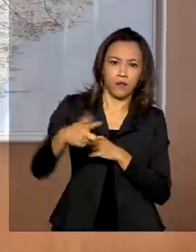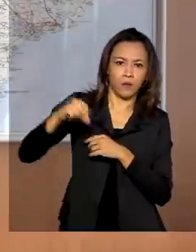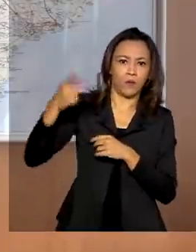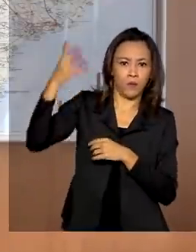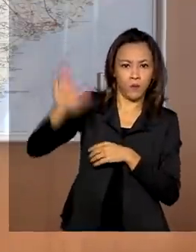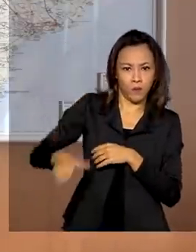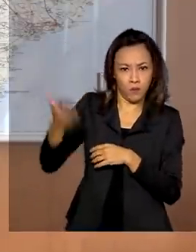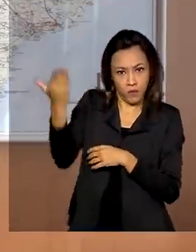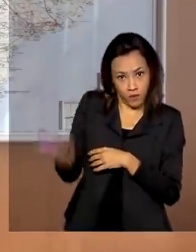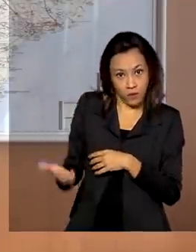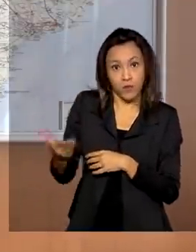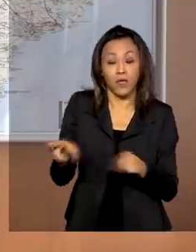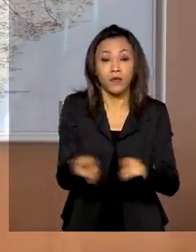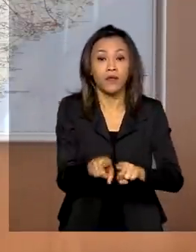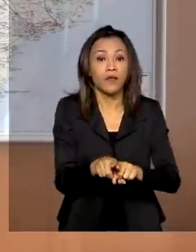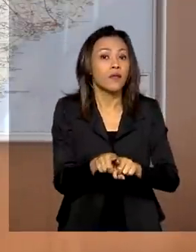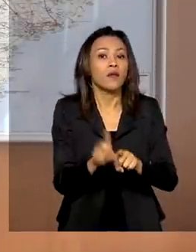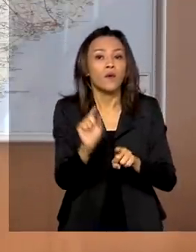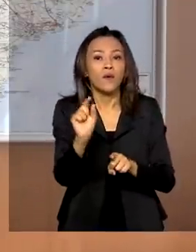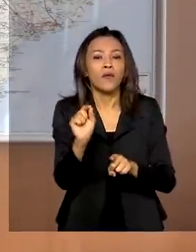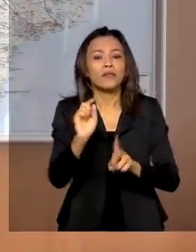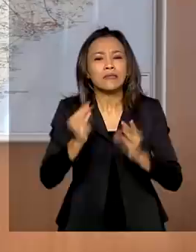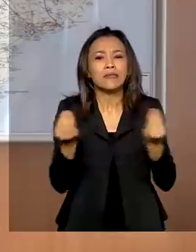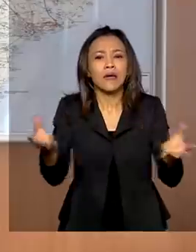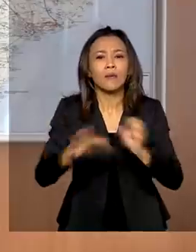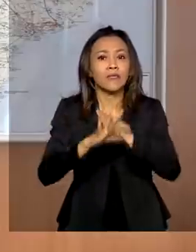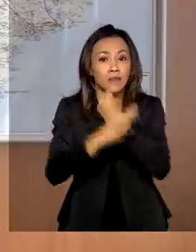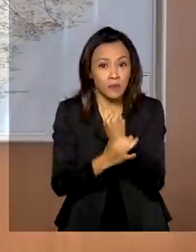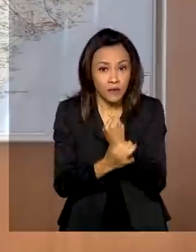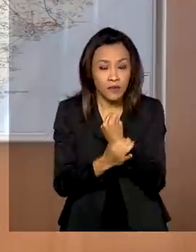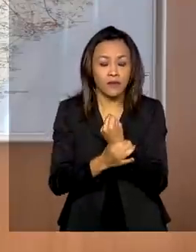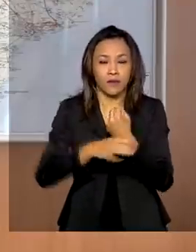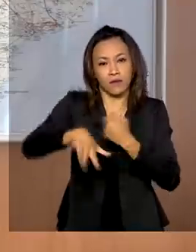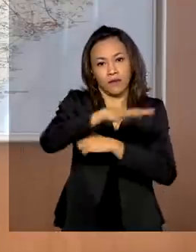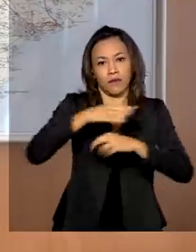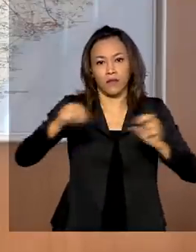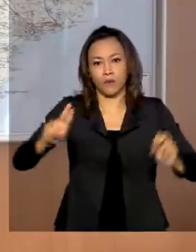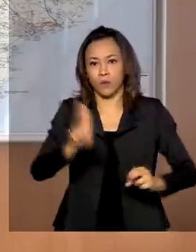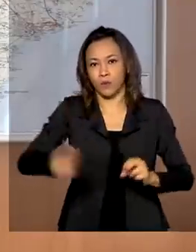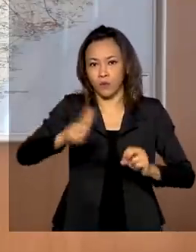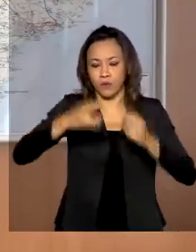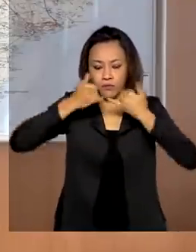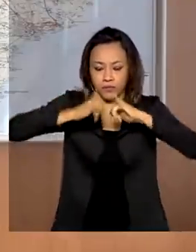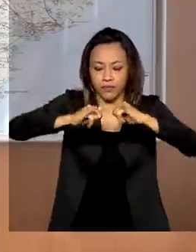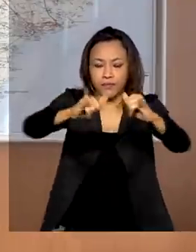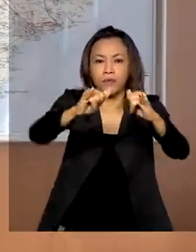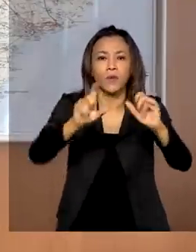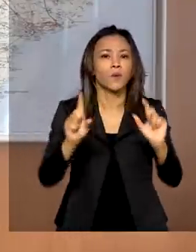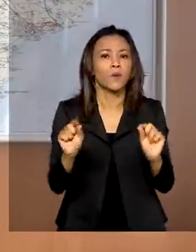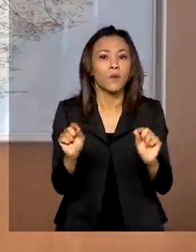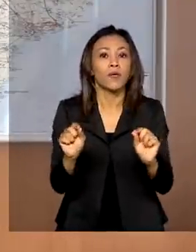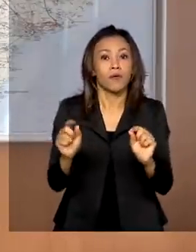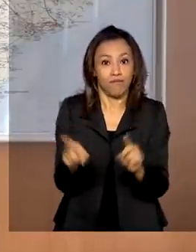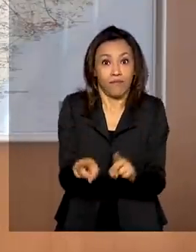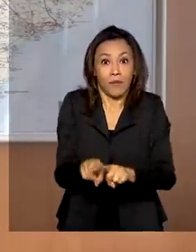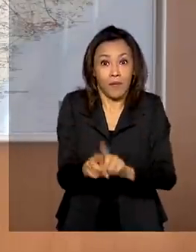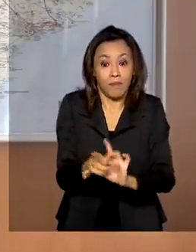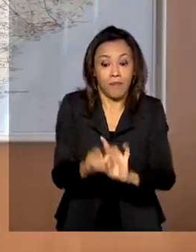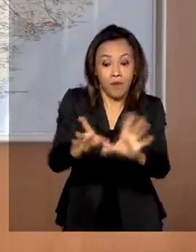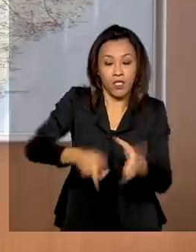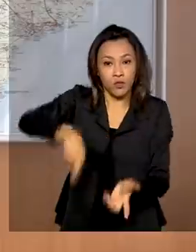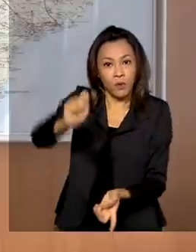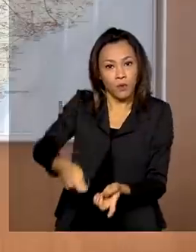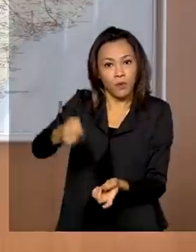dispositivo que contribui para maior segurança energética, ao permitir a realização de leilões de reserva de